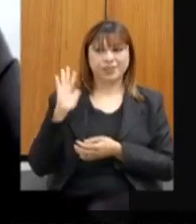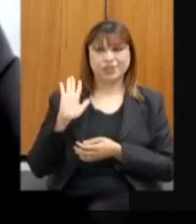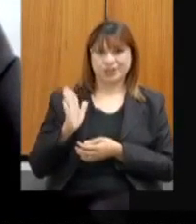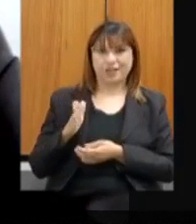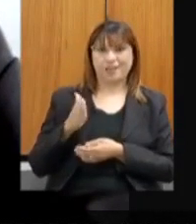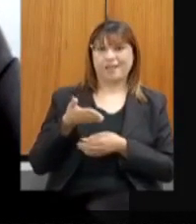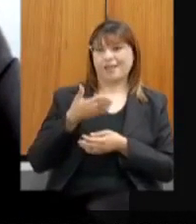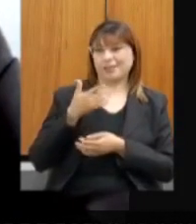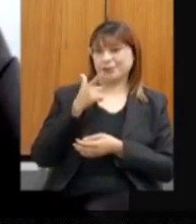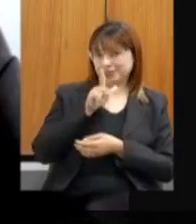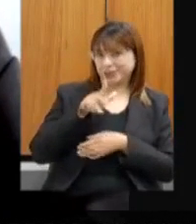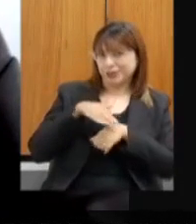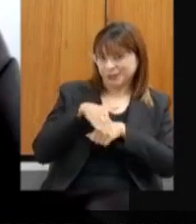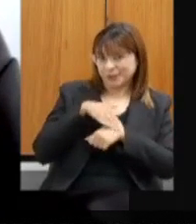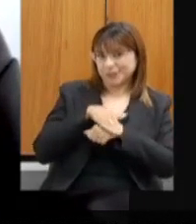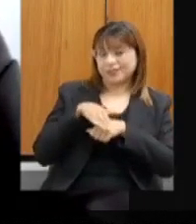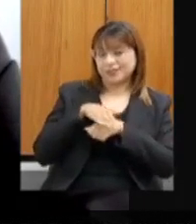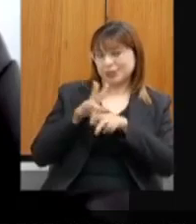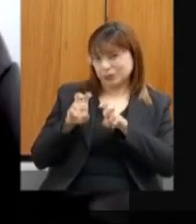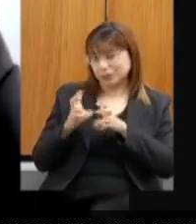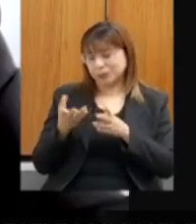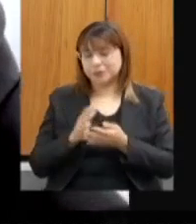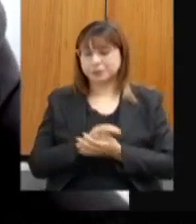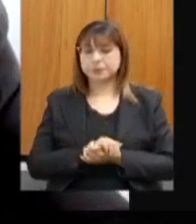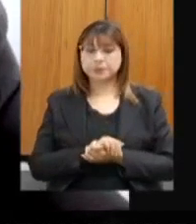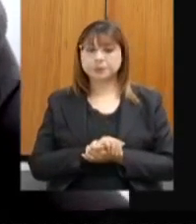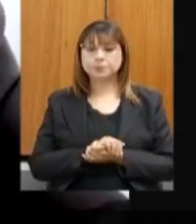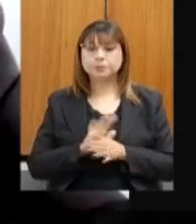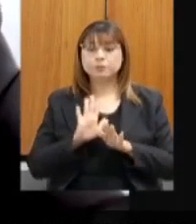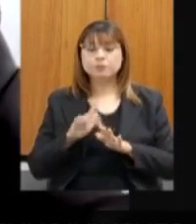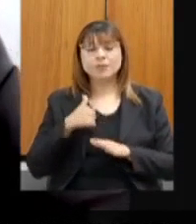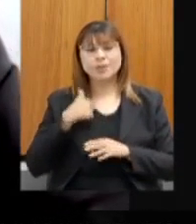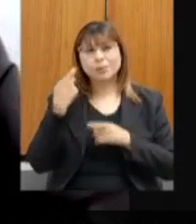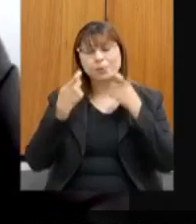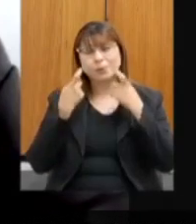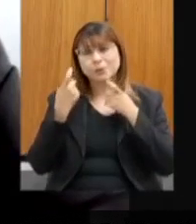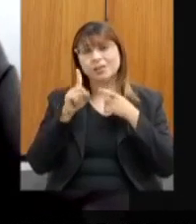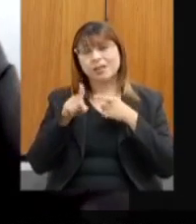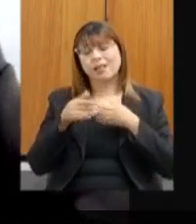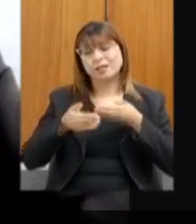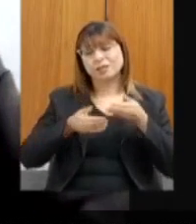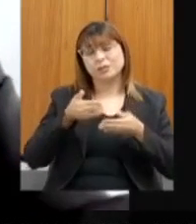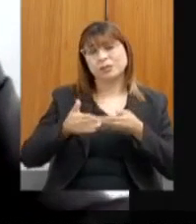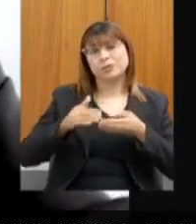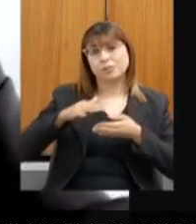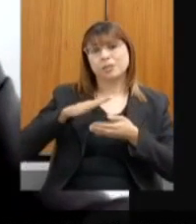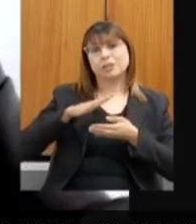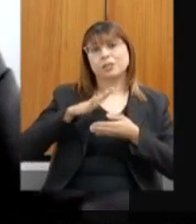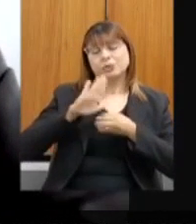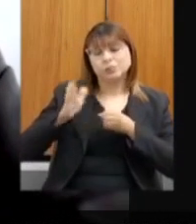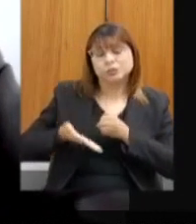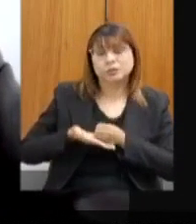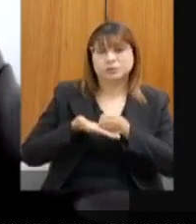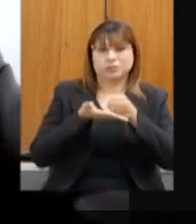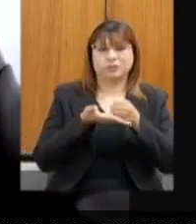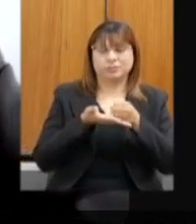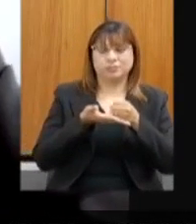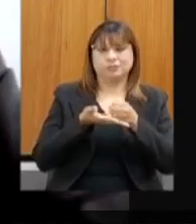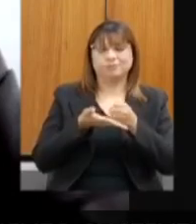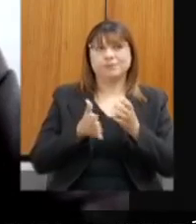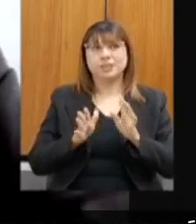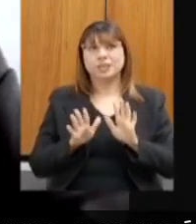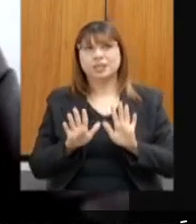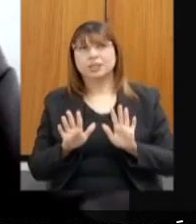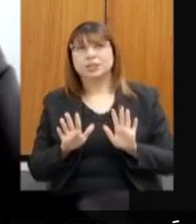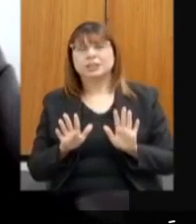sobre isso e a minha preocupação é com o desenvolvimento sustentável. Não estou entre aqueles e aí eu ficar